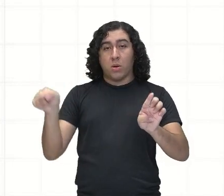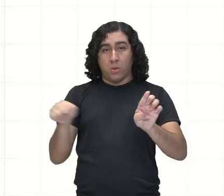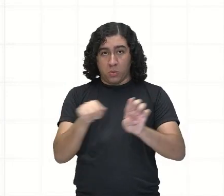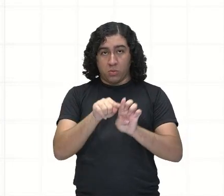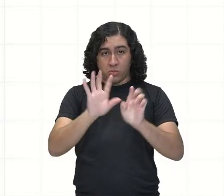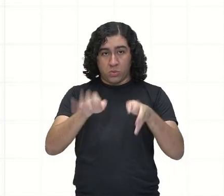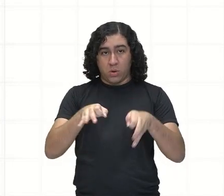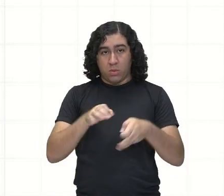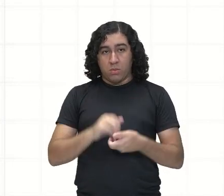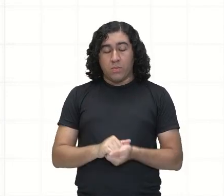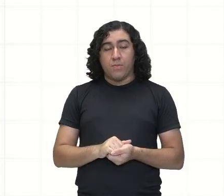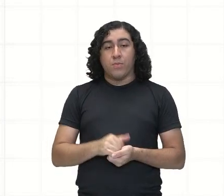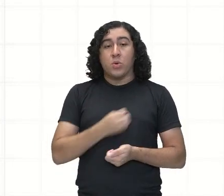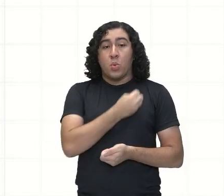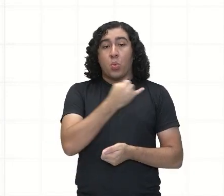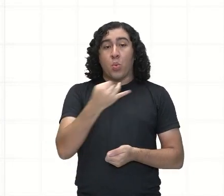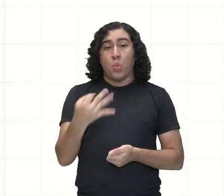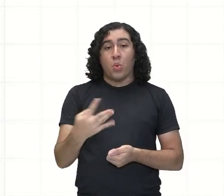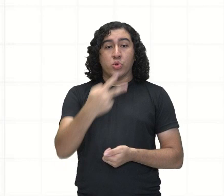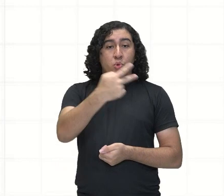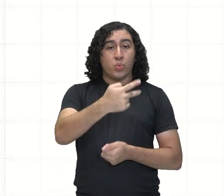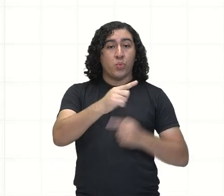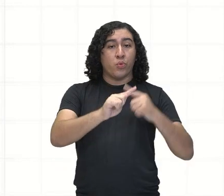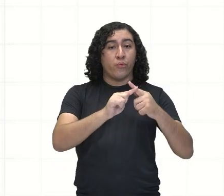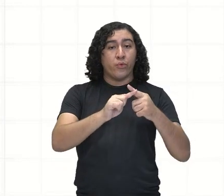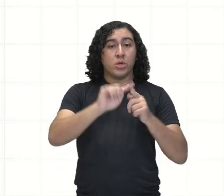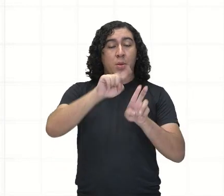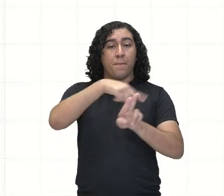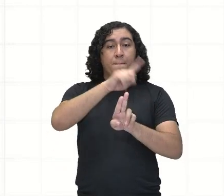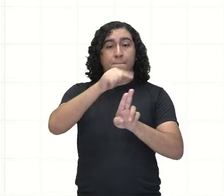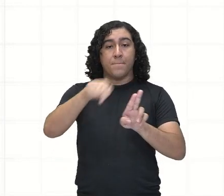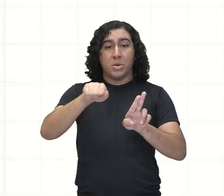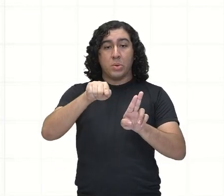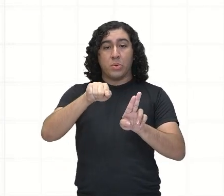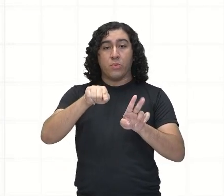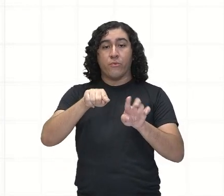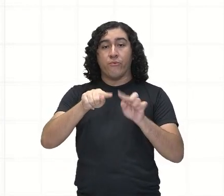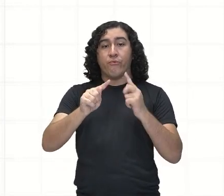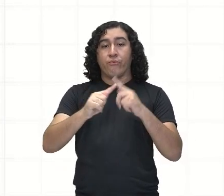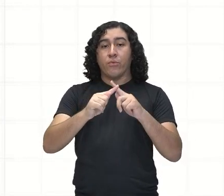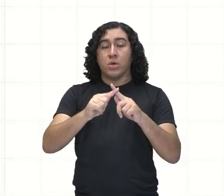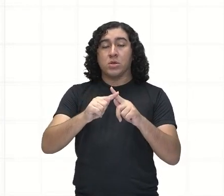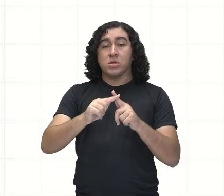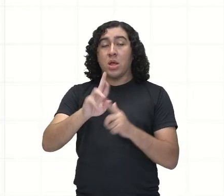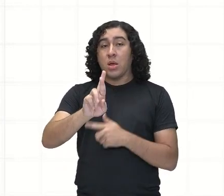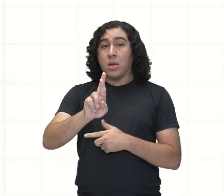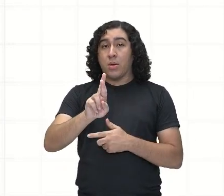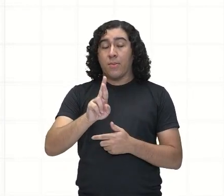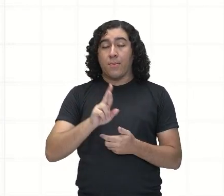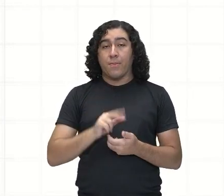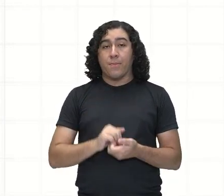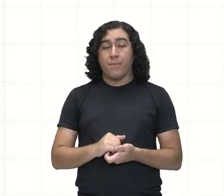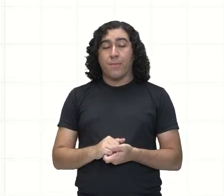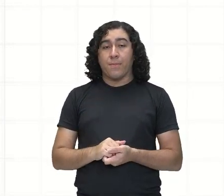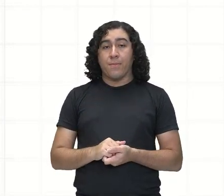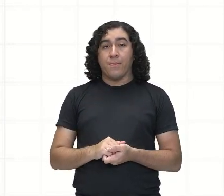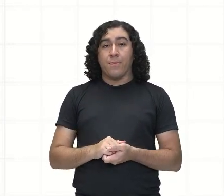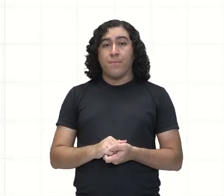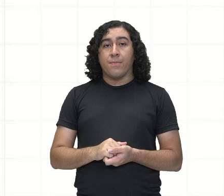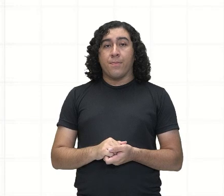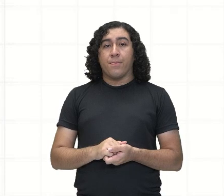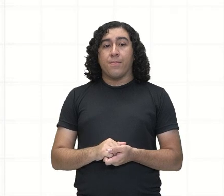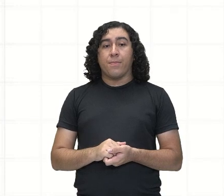Ele é o quê? Duas vezes o pi, vezes o raio. E também,